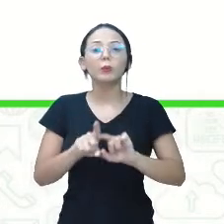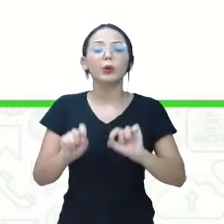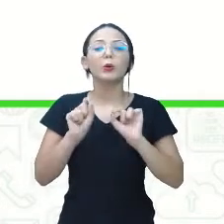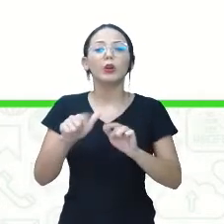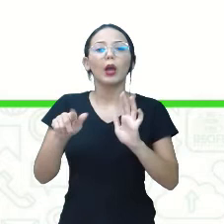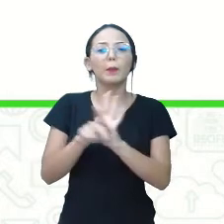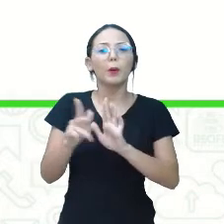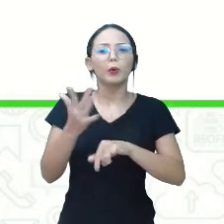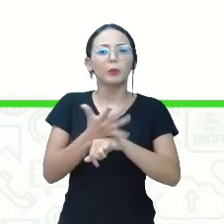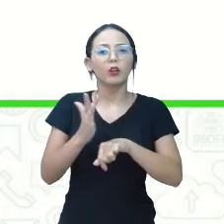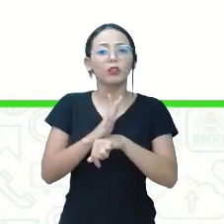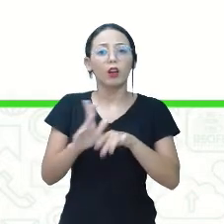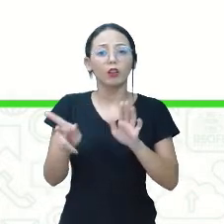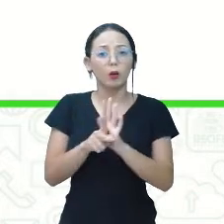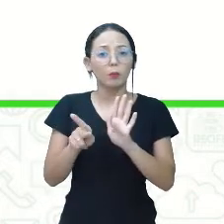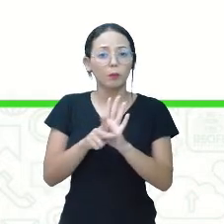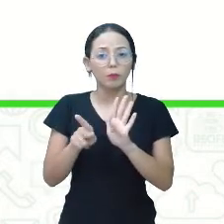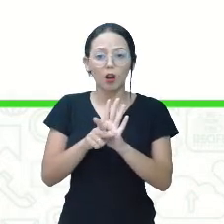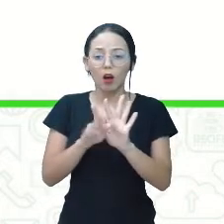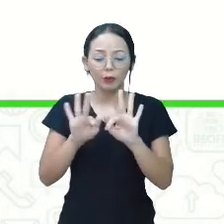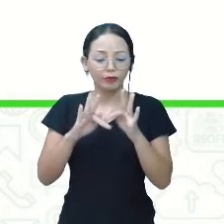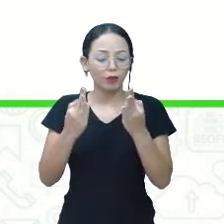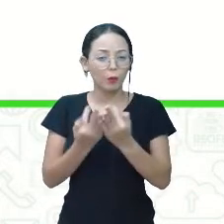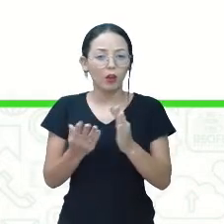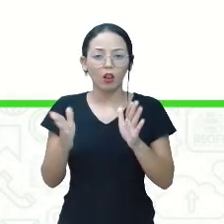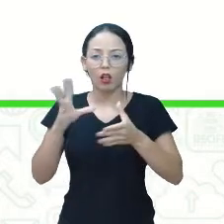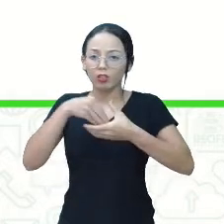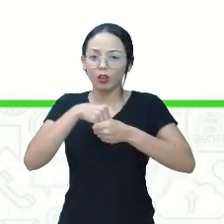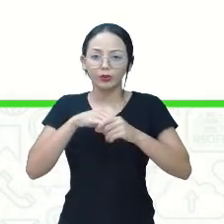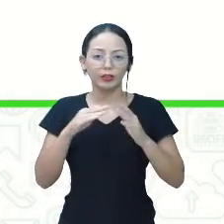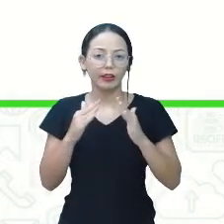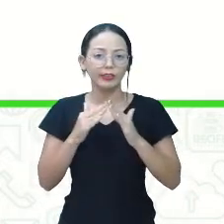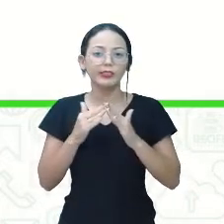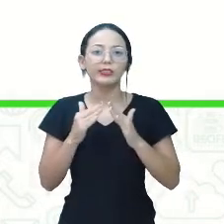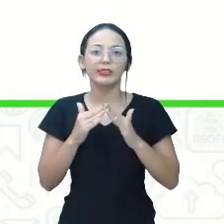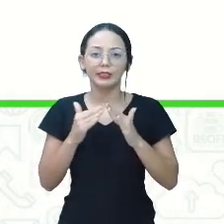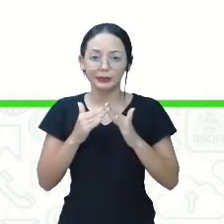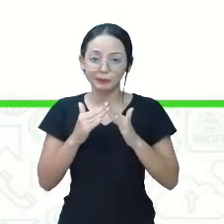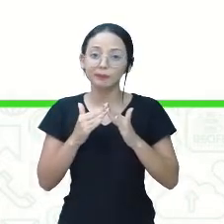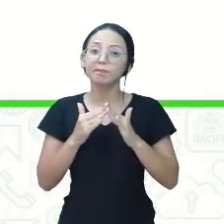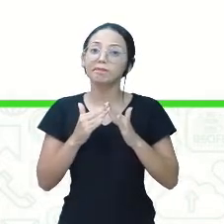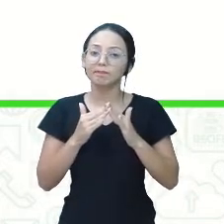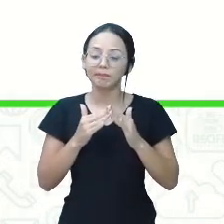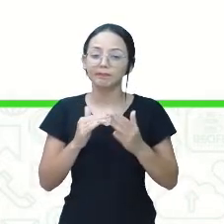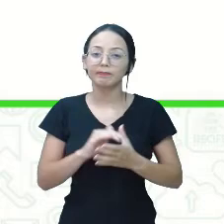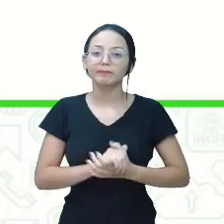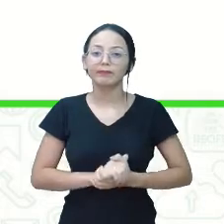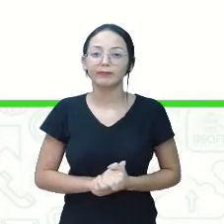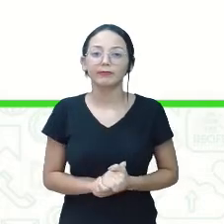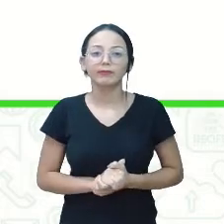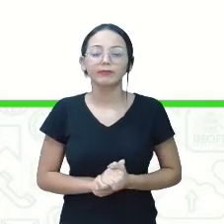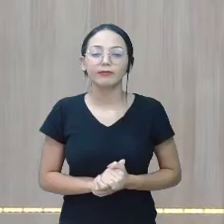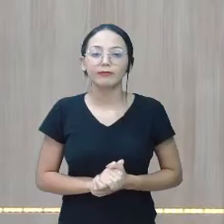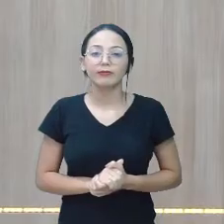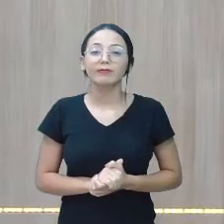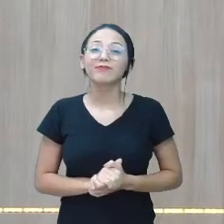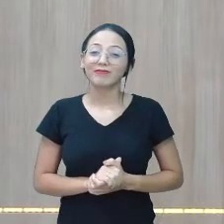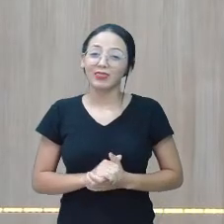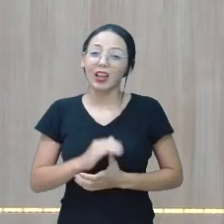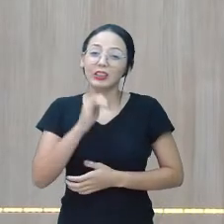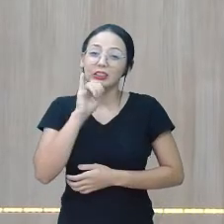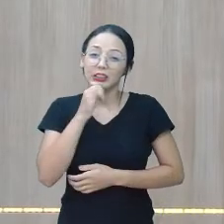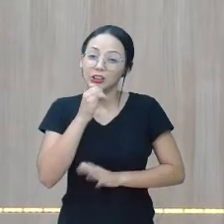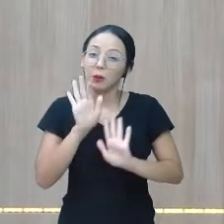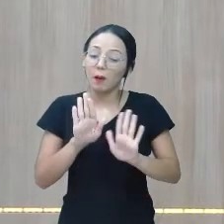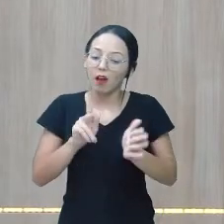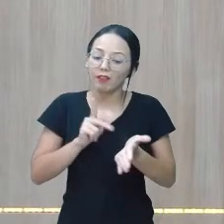praticado por pessoas dentro da própria casa da vítima, ou seja, por seus próprios familiares. É triste,